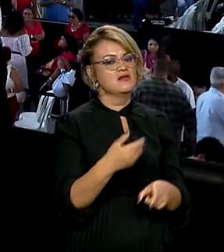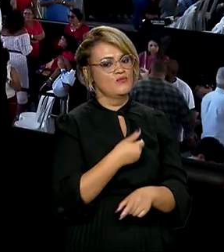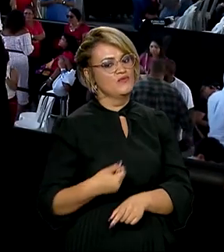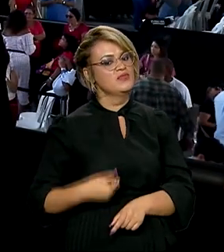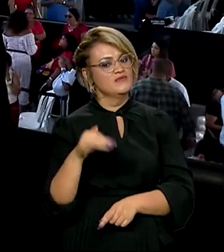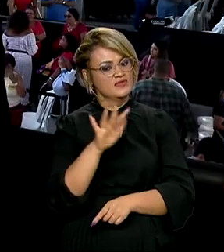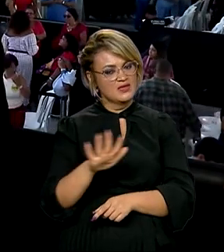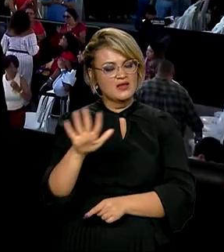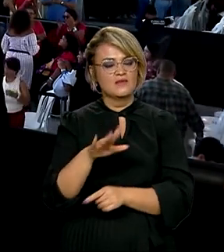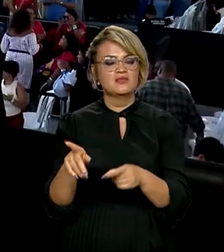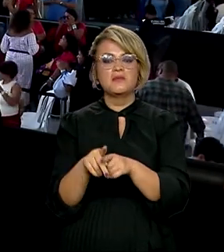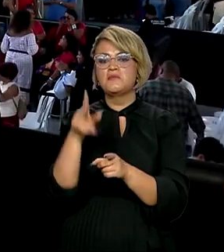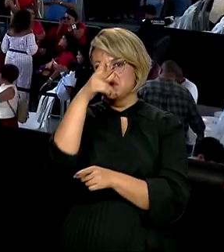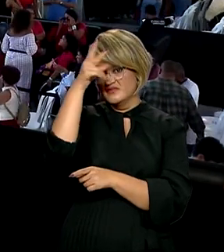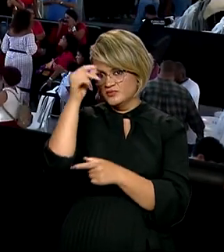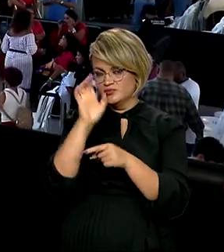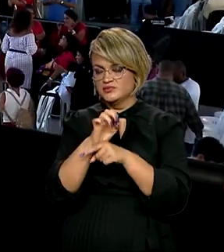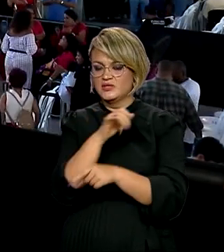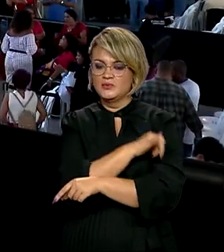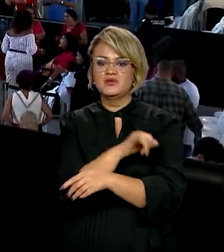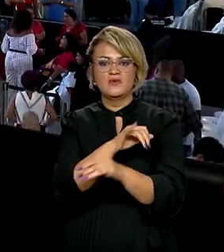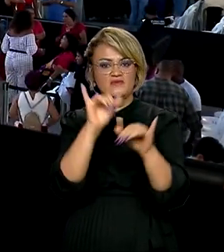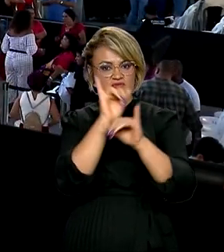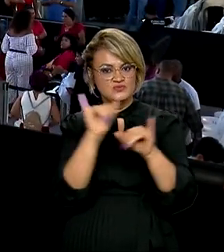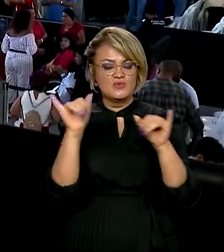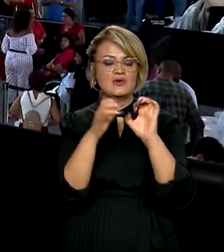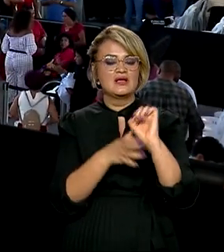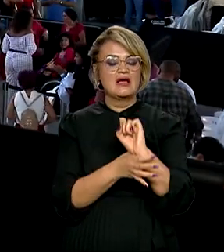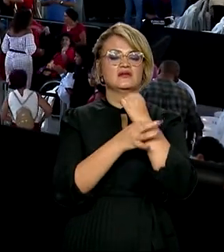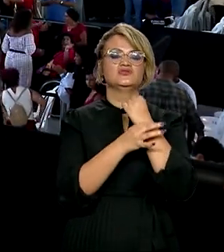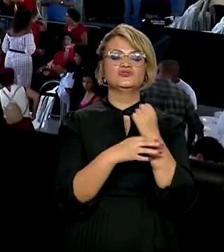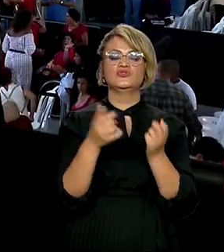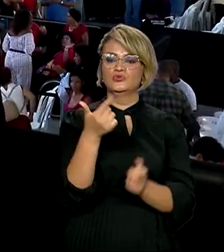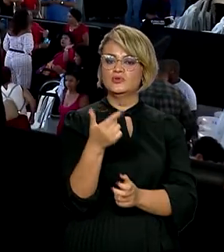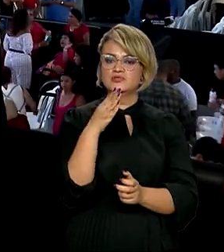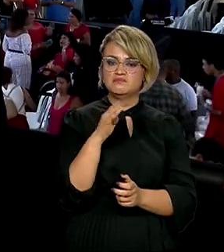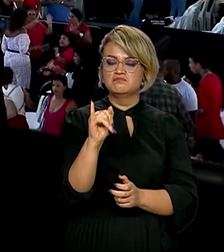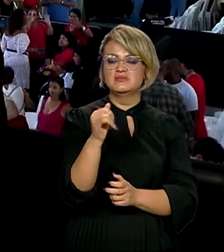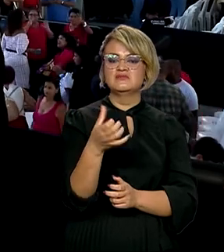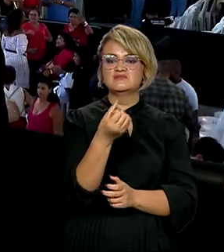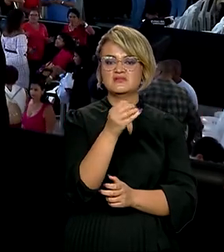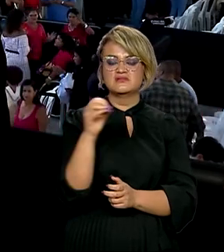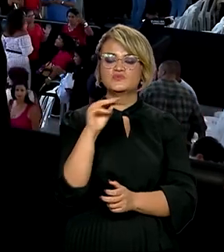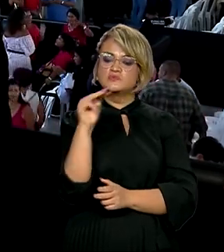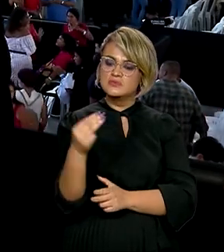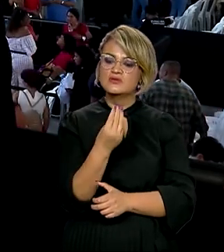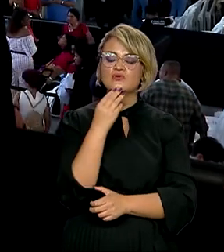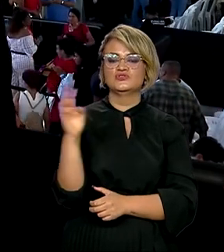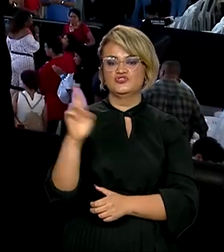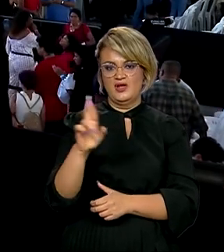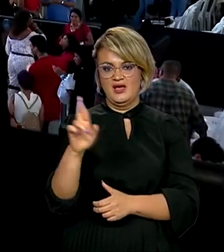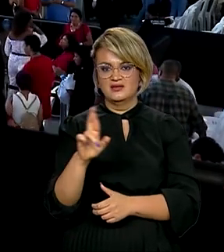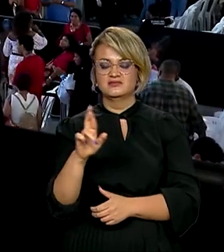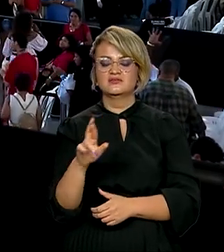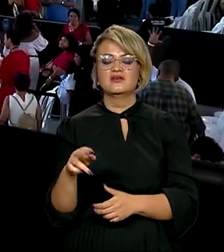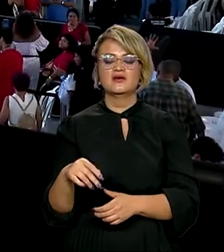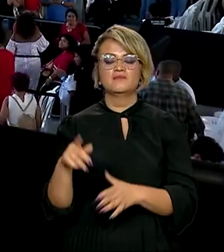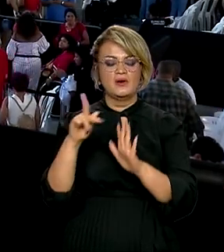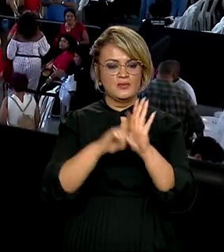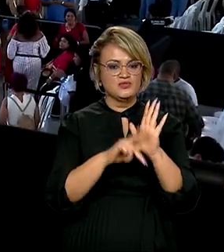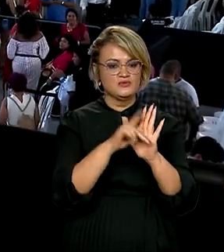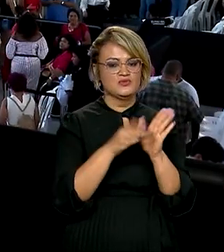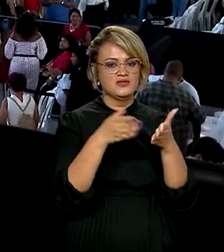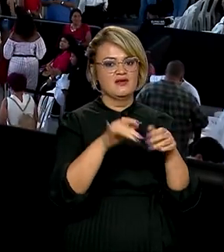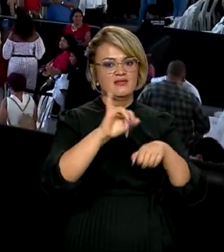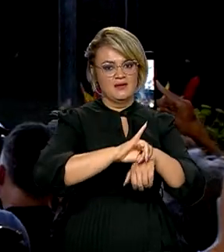federal e a prefeitura do Rio anunciadas garantem 2 bilhões e 600 milhões de reais aos projetos na